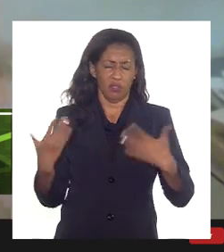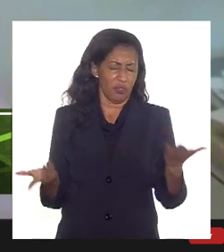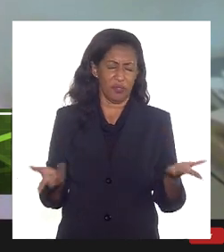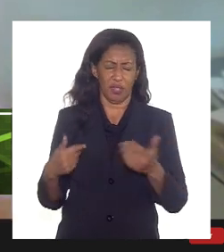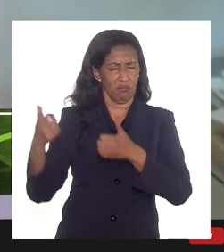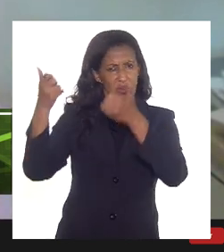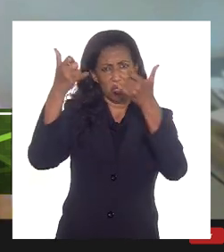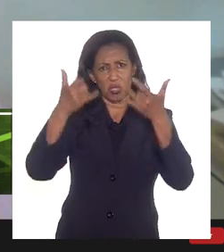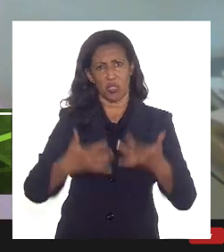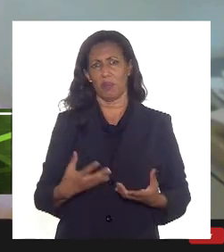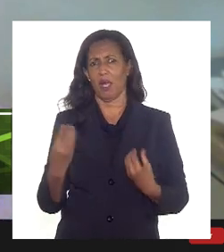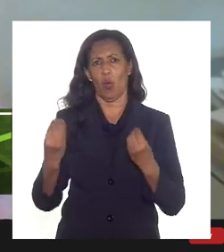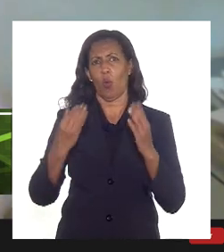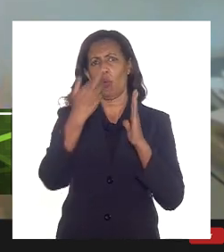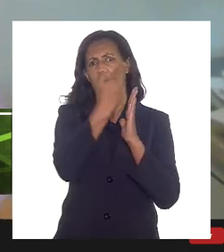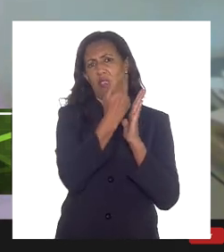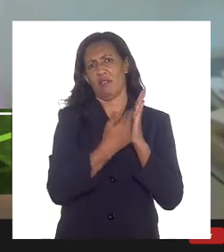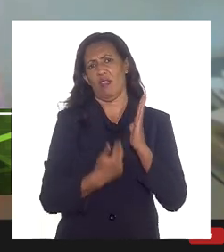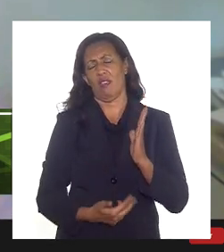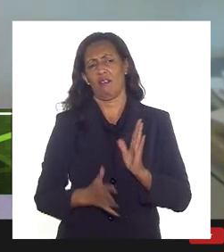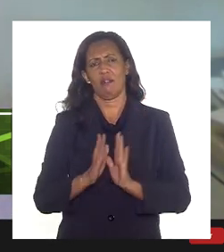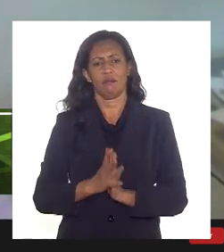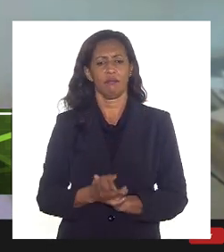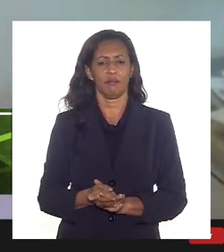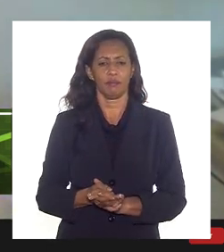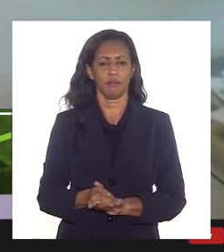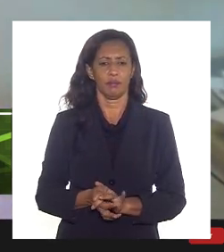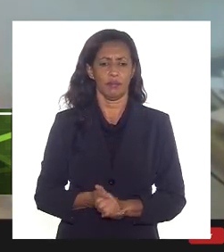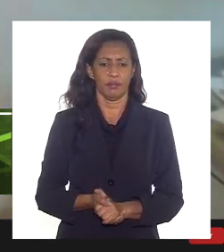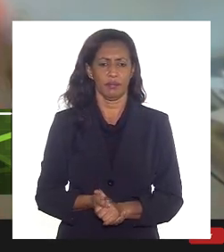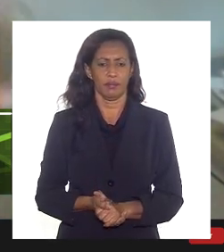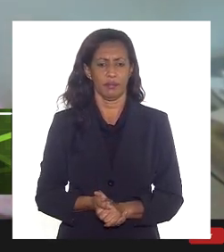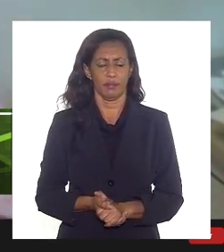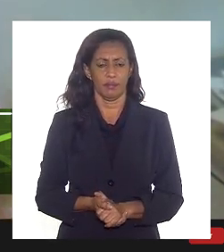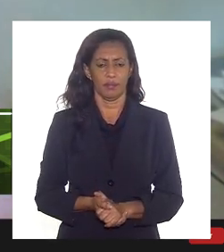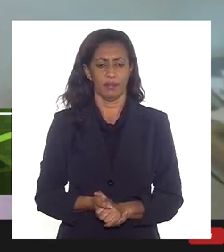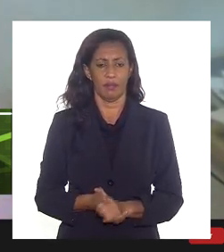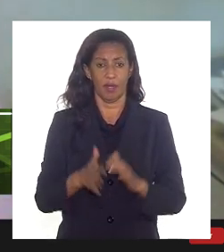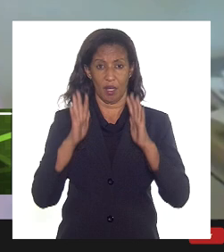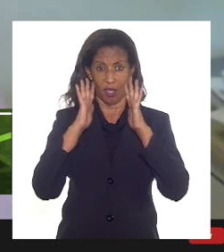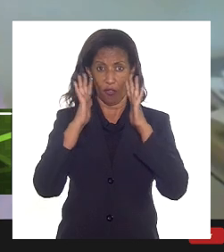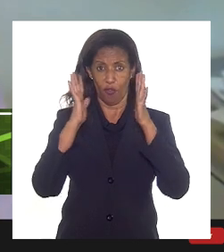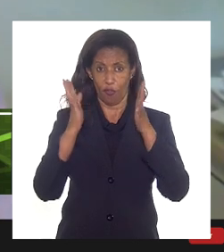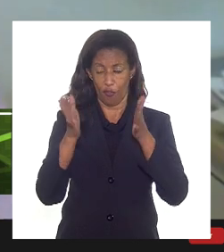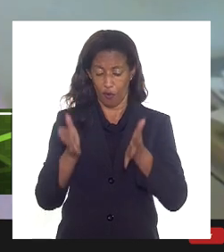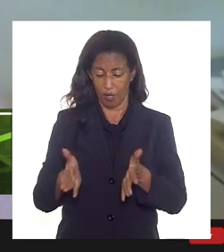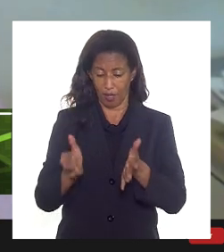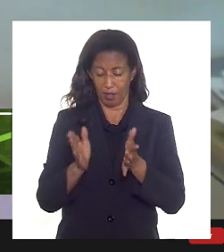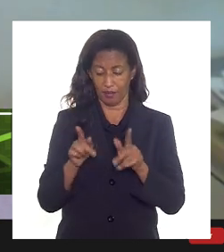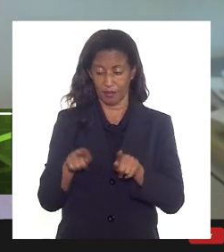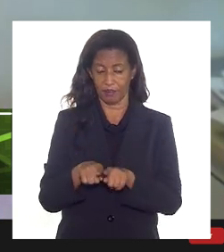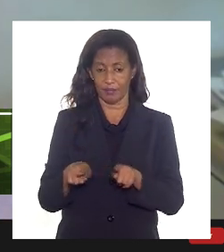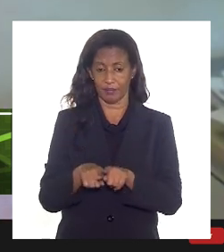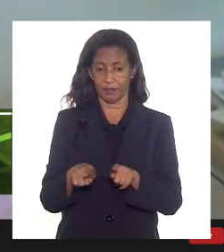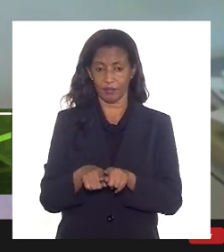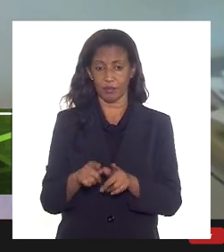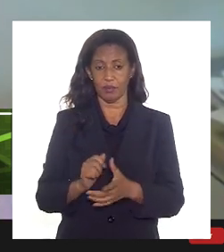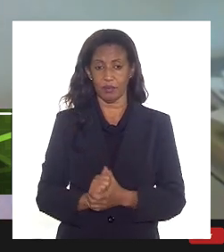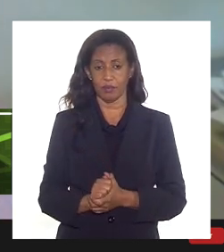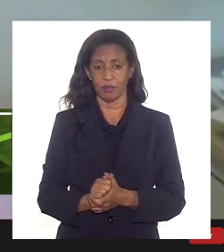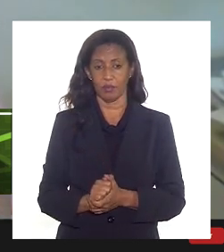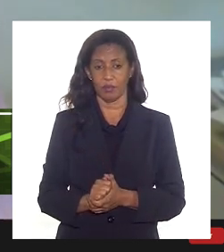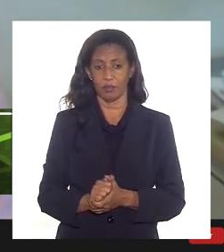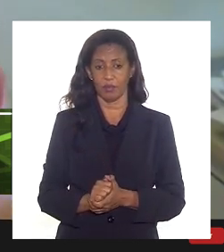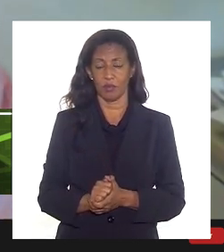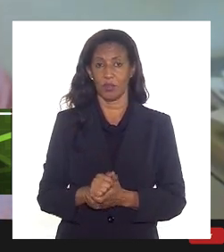explicar como é que é essa regra da parceria e focar especificamente também sobre a questão da